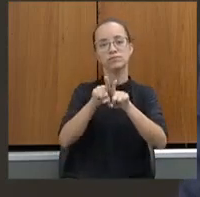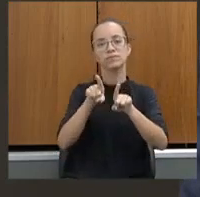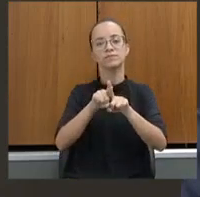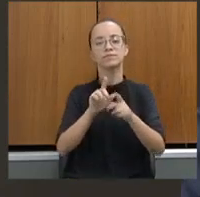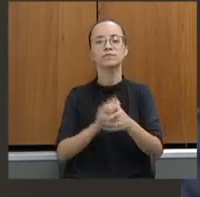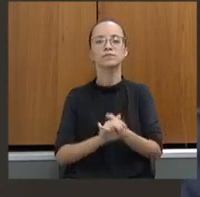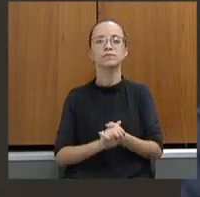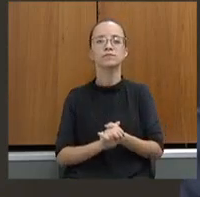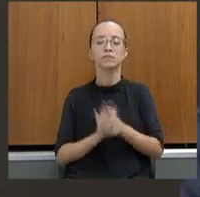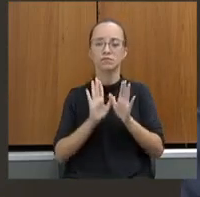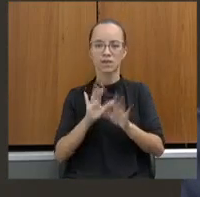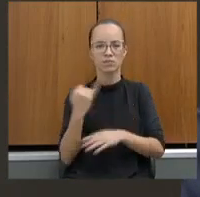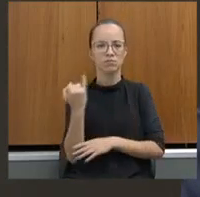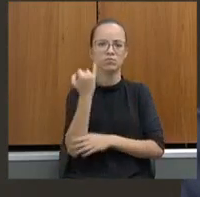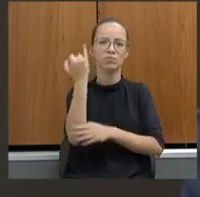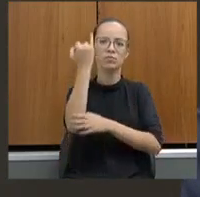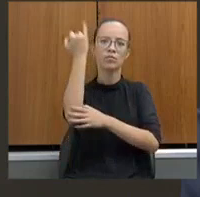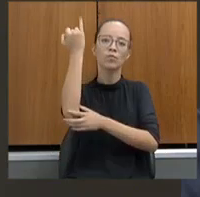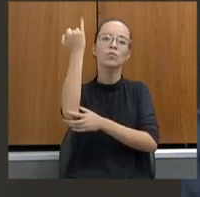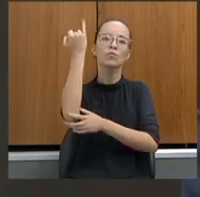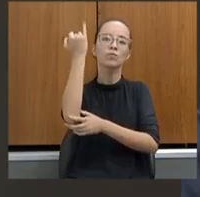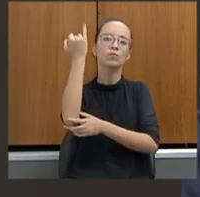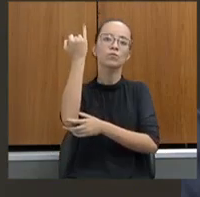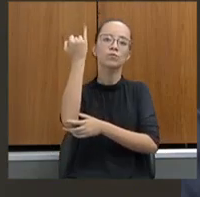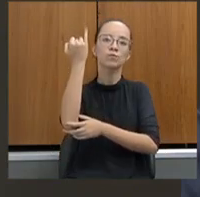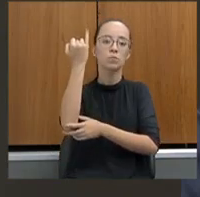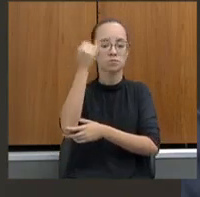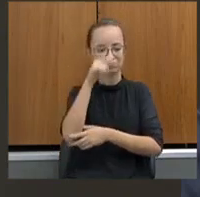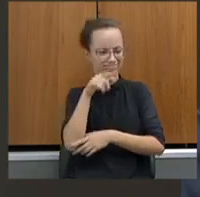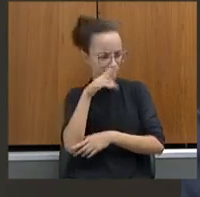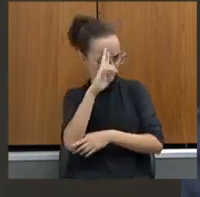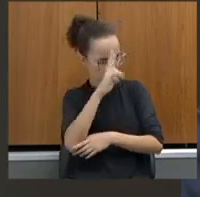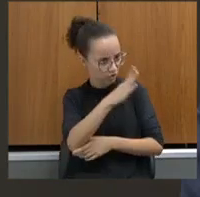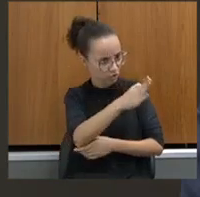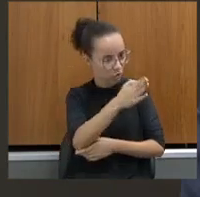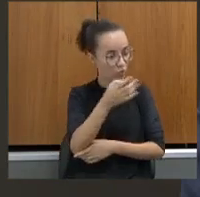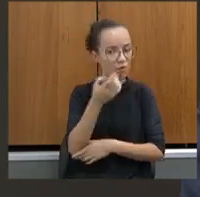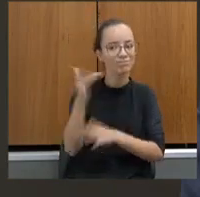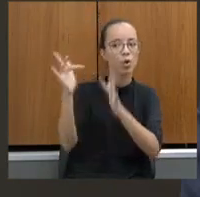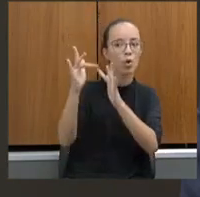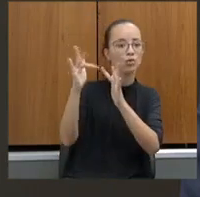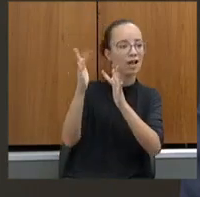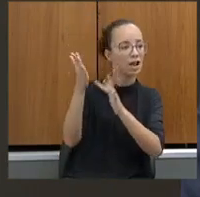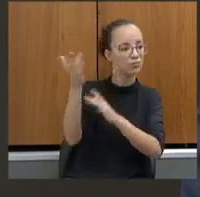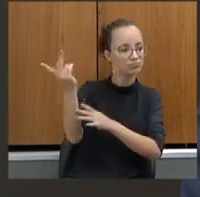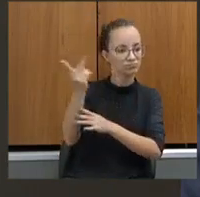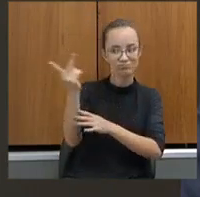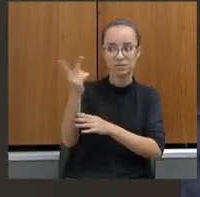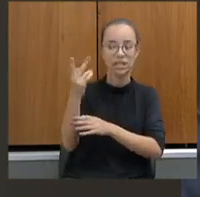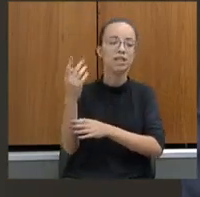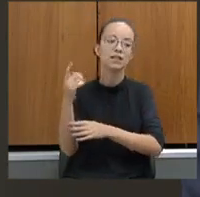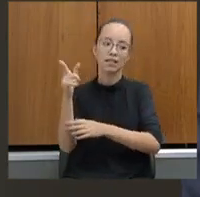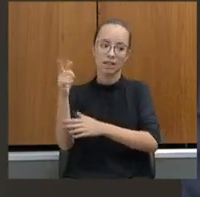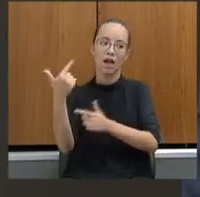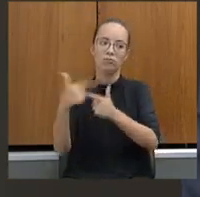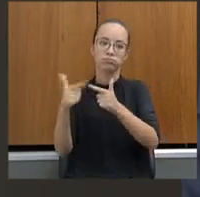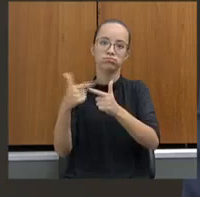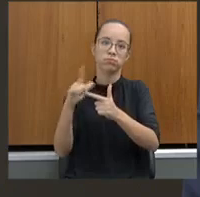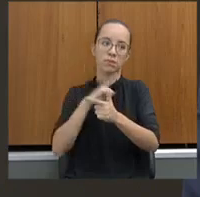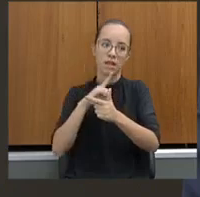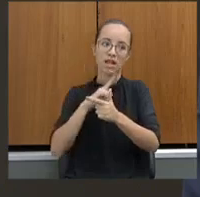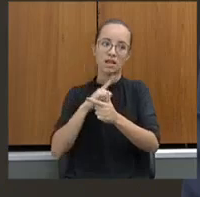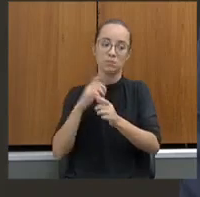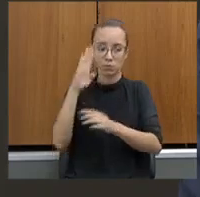mas era muito importante se puder dar uma chamada lá na região, porque realmente tem tido uns problemas muito sérios, com os produtores